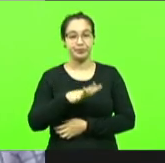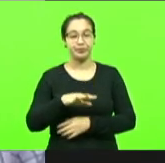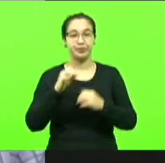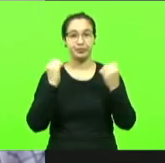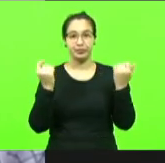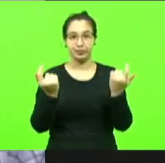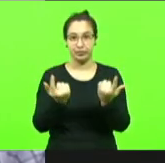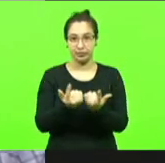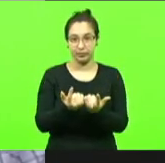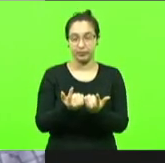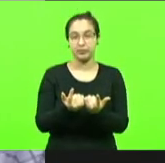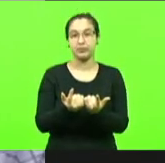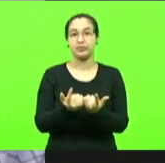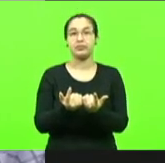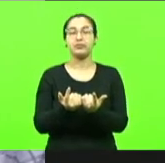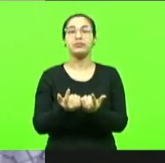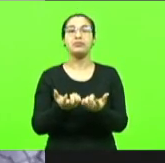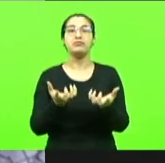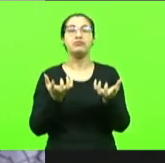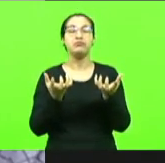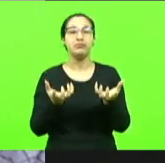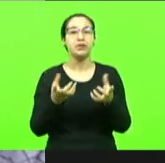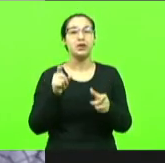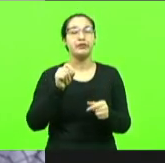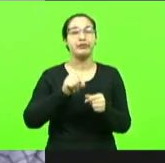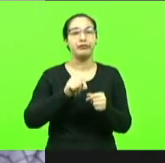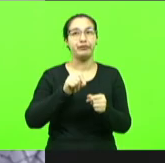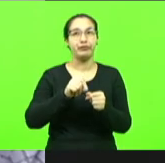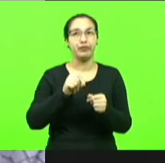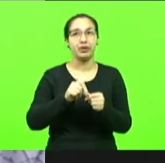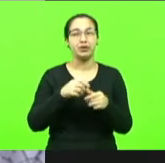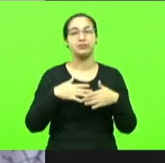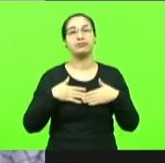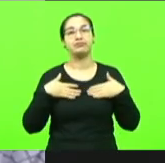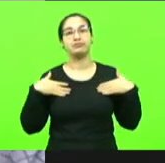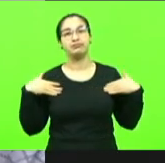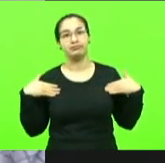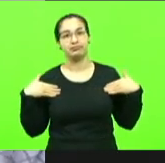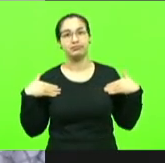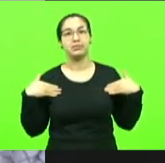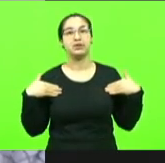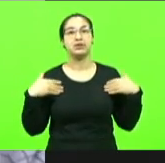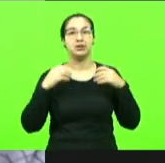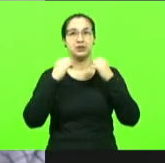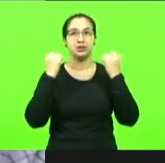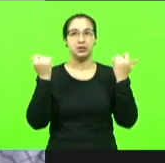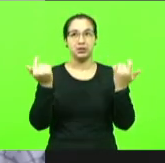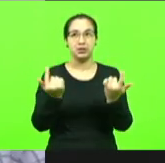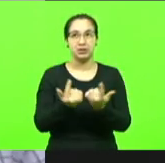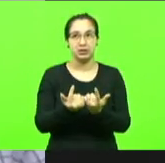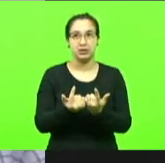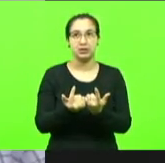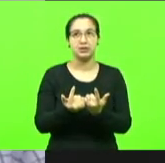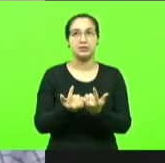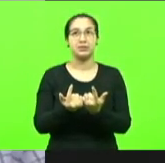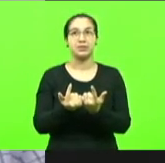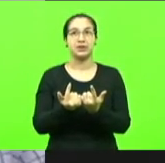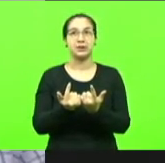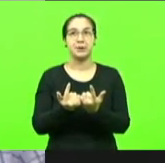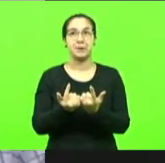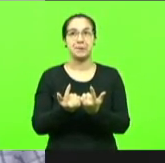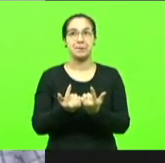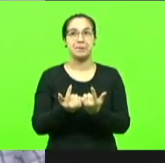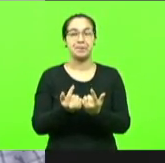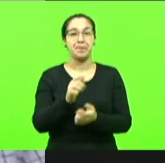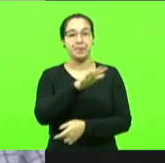também gostariam de ter feito uma homenagem na Assembleia Legislativa a